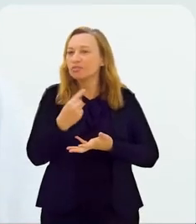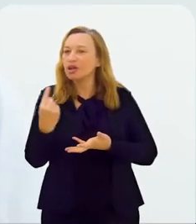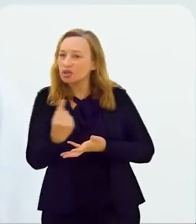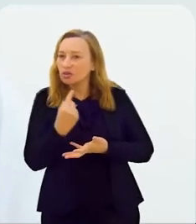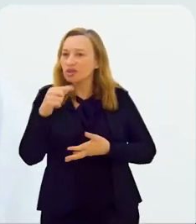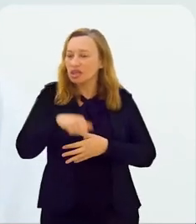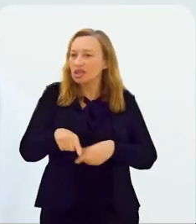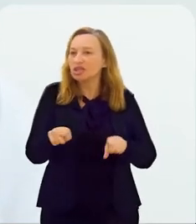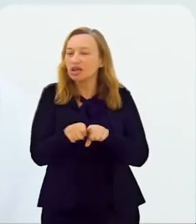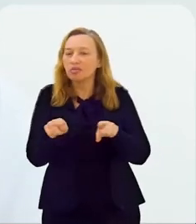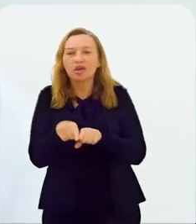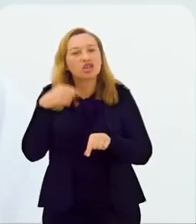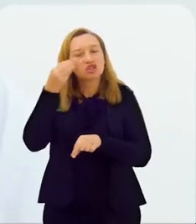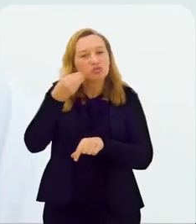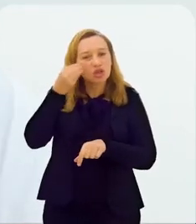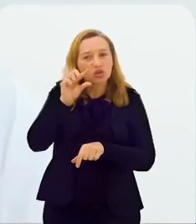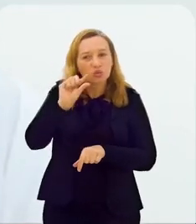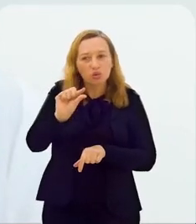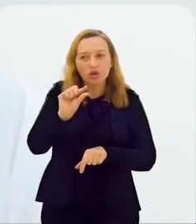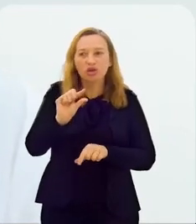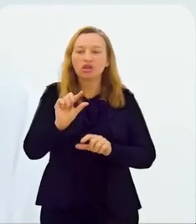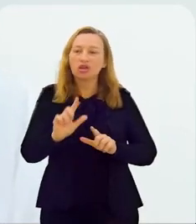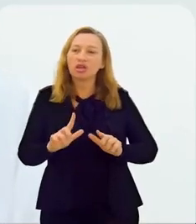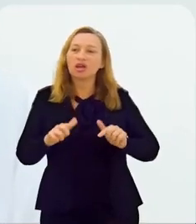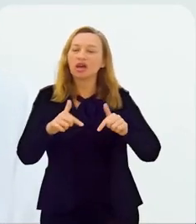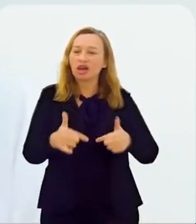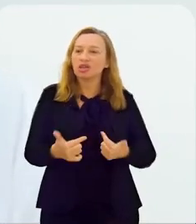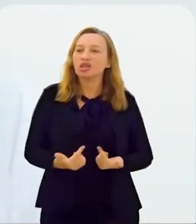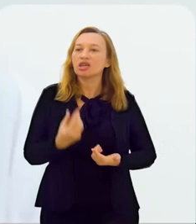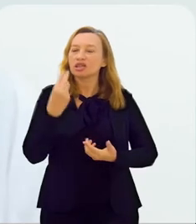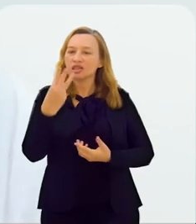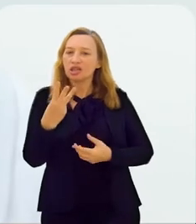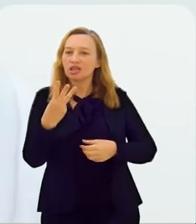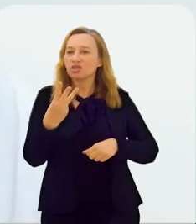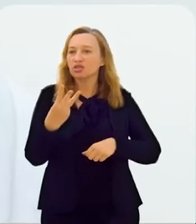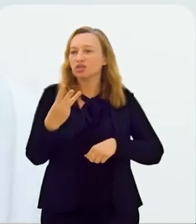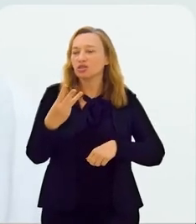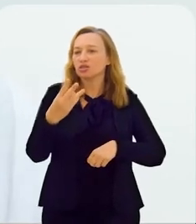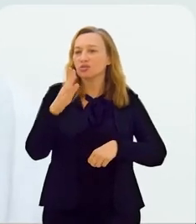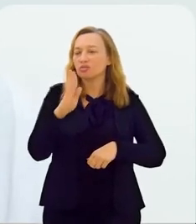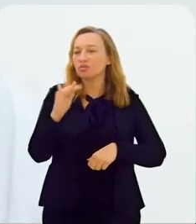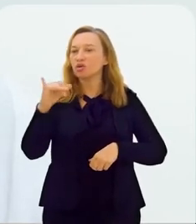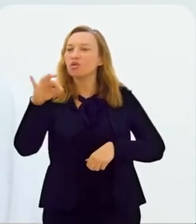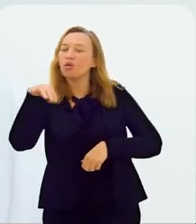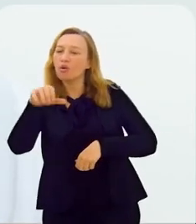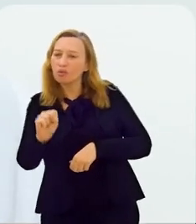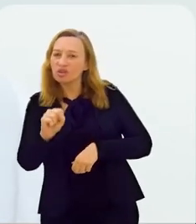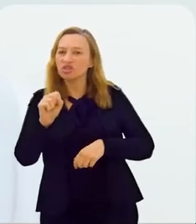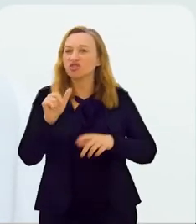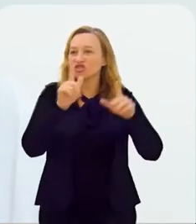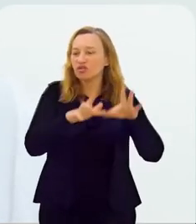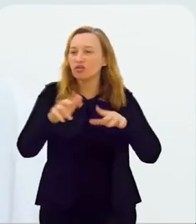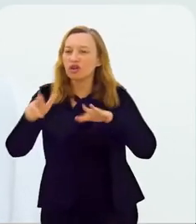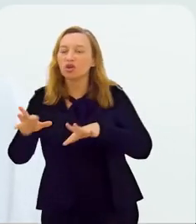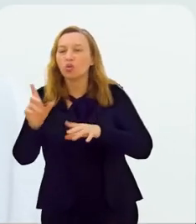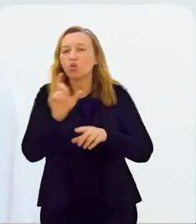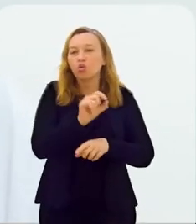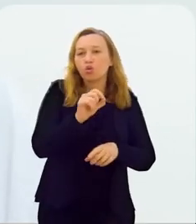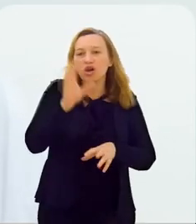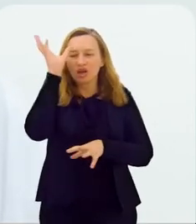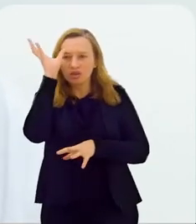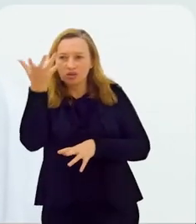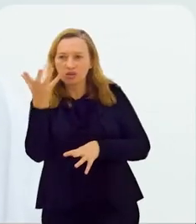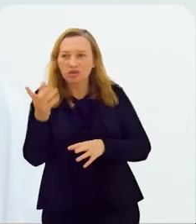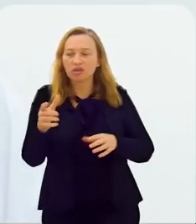E eu queria que você trouxesse para a gente aqui também um pouquinho da experiência, que é atuar em três biomas diferentes.